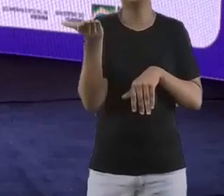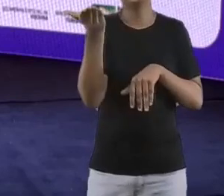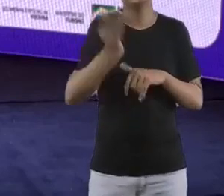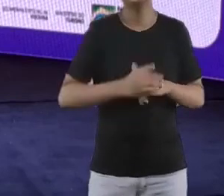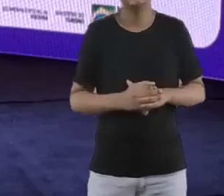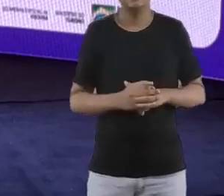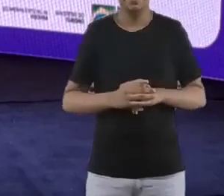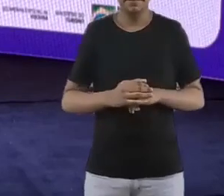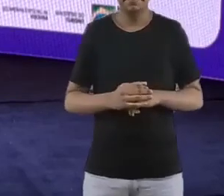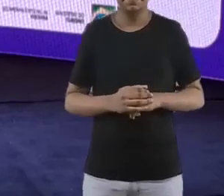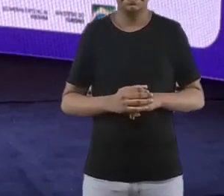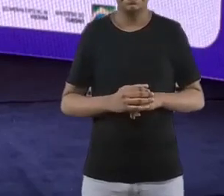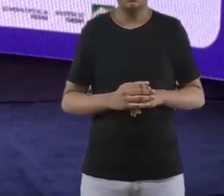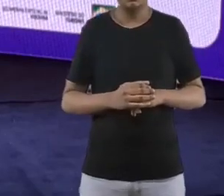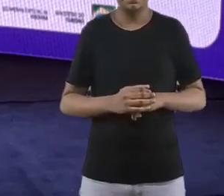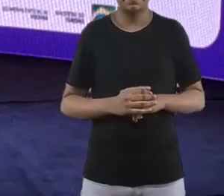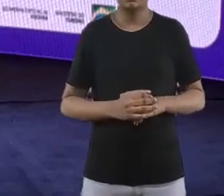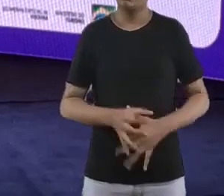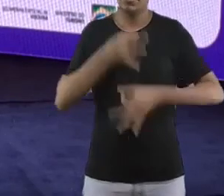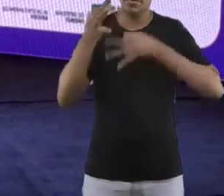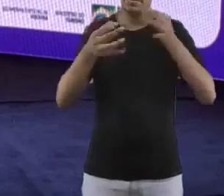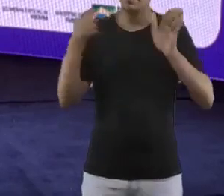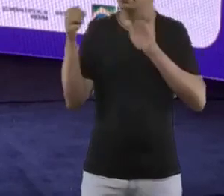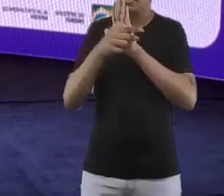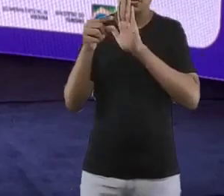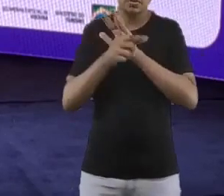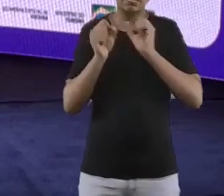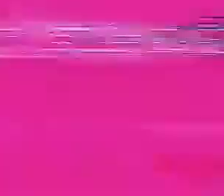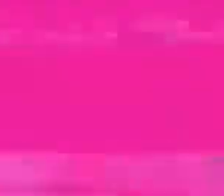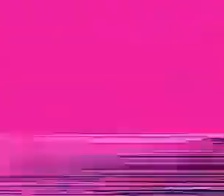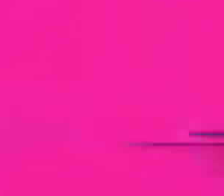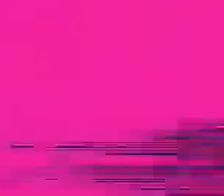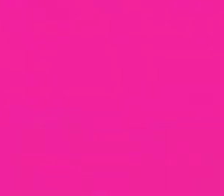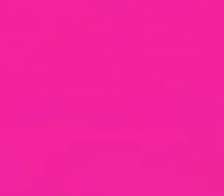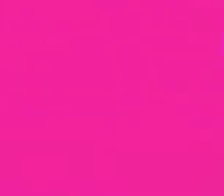Falem, pessoal, dúvidas. Continuem, o canal está aberto. Obrigado, gente.